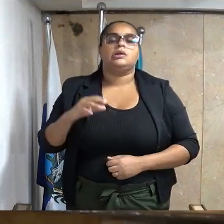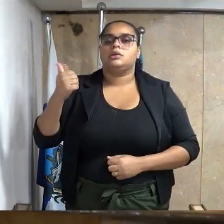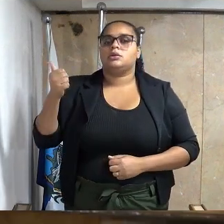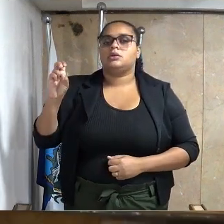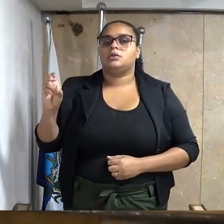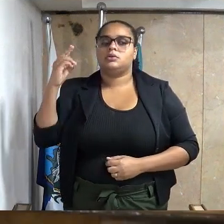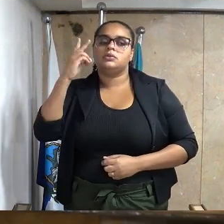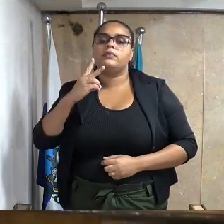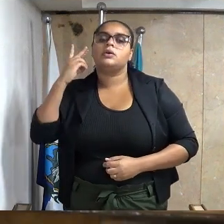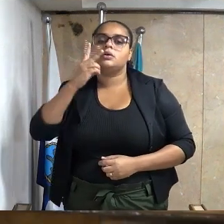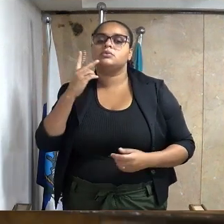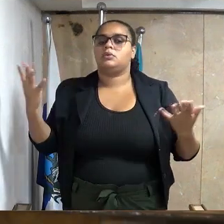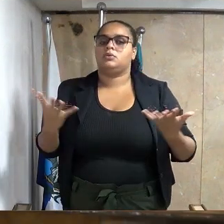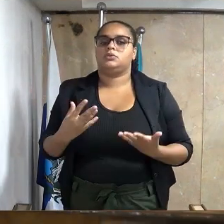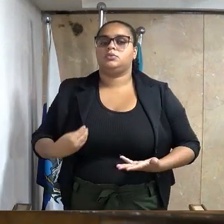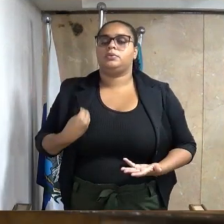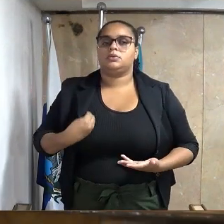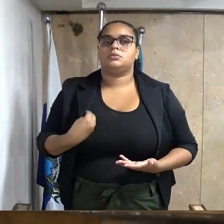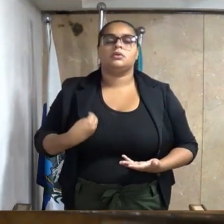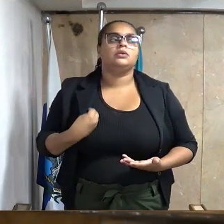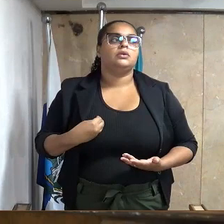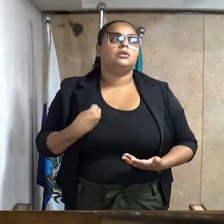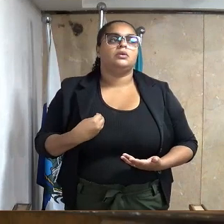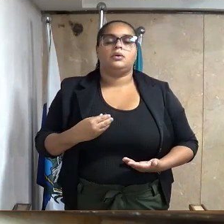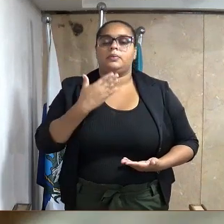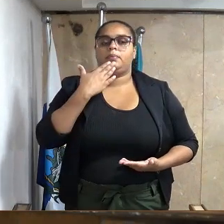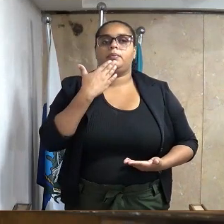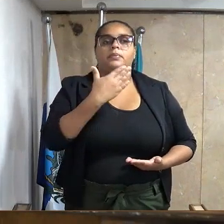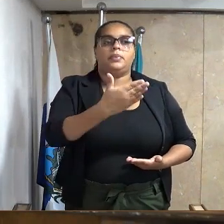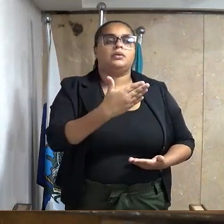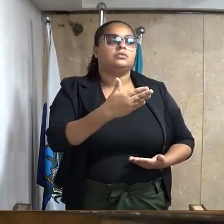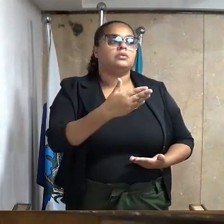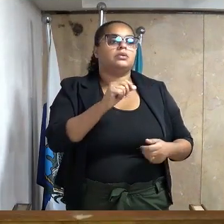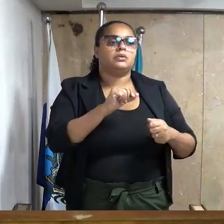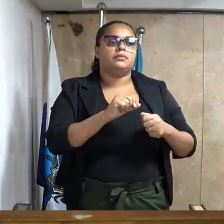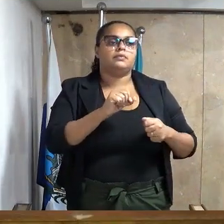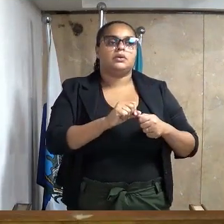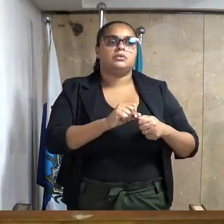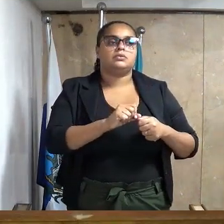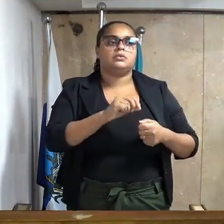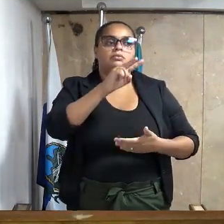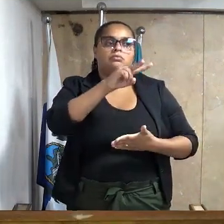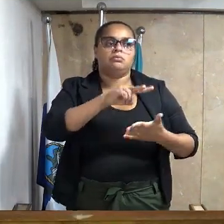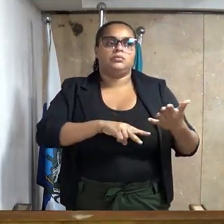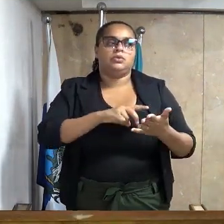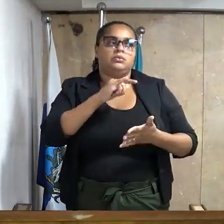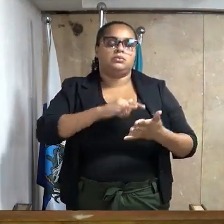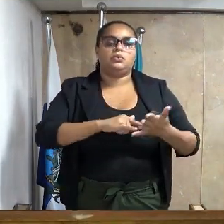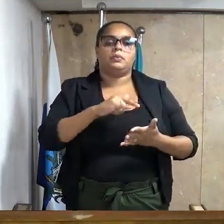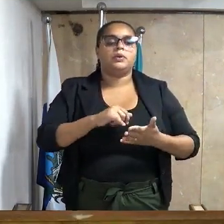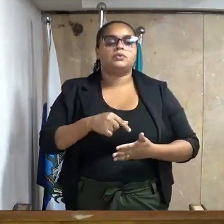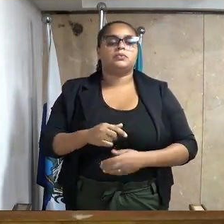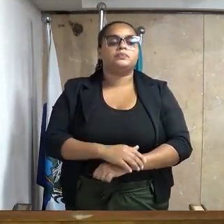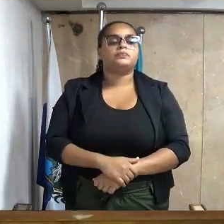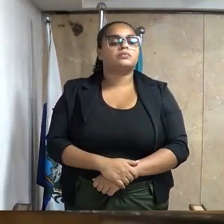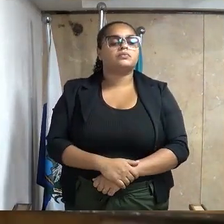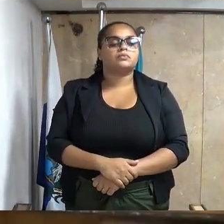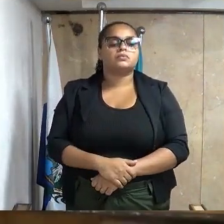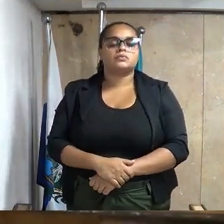Bom dia a todos, 15 vereadores presentes, senhor presidente. Havendo número legal, peço que faça a leitura.